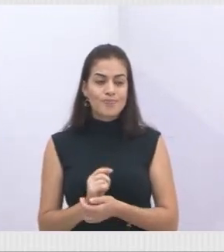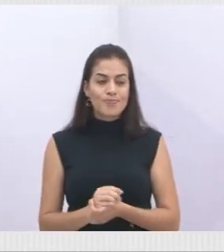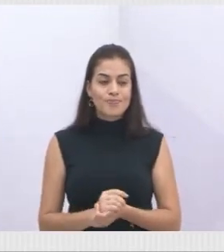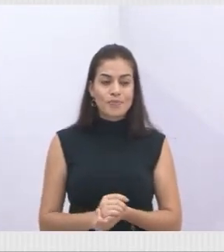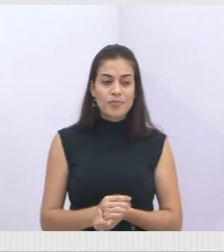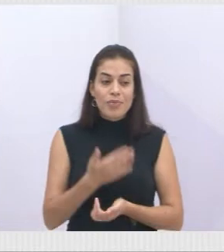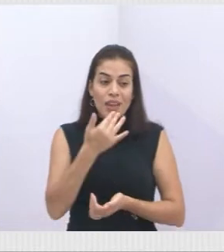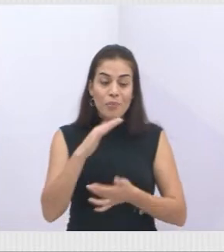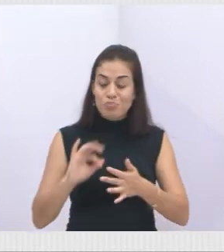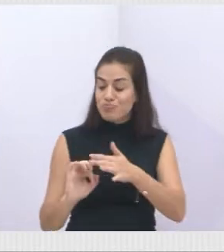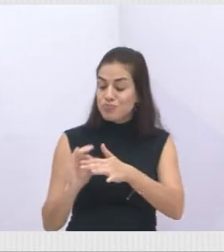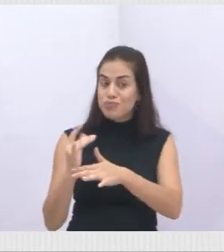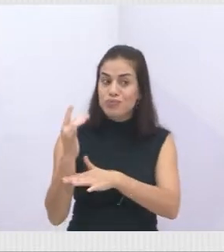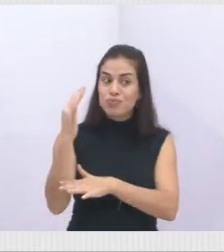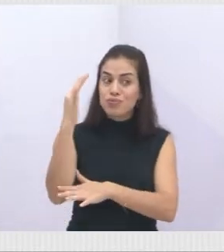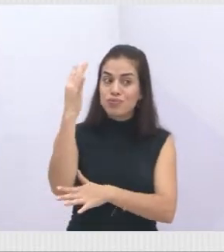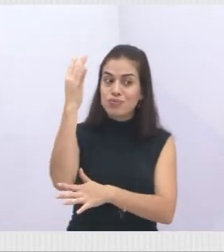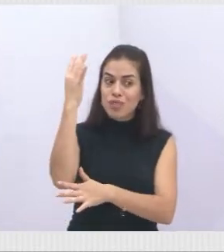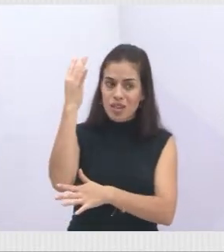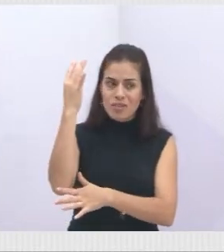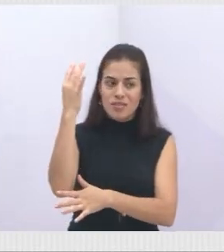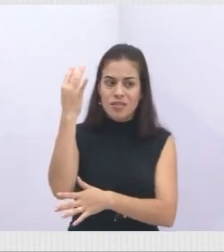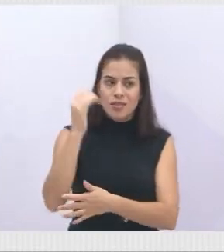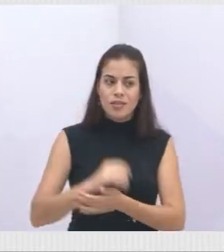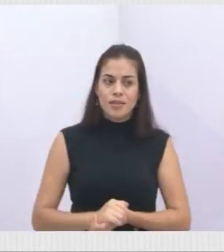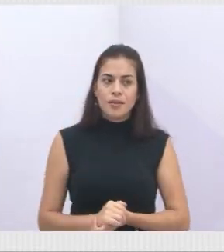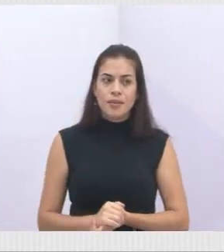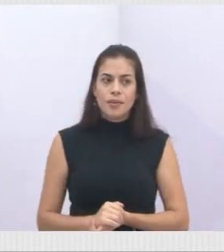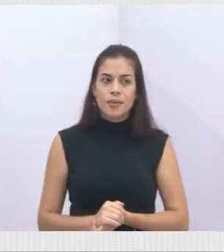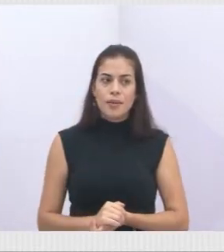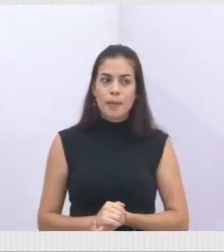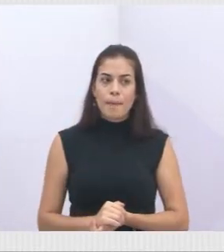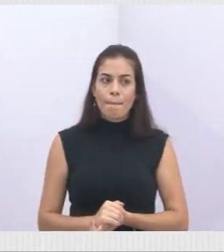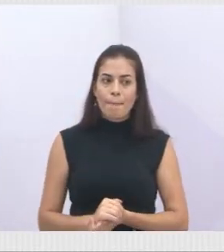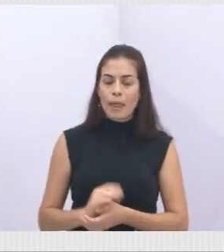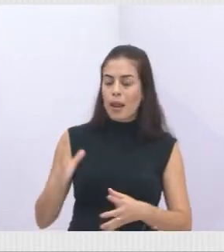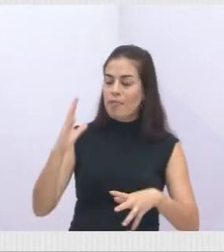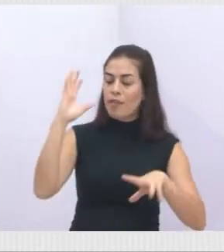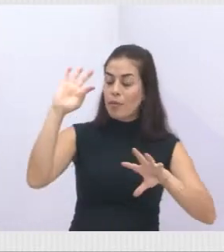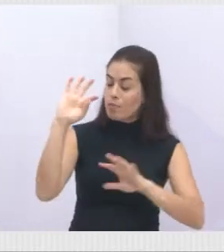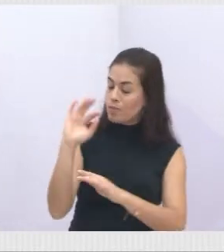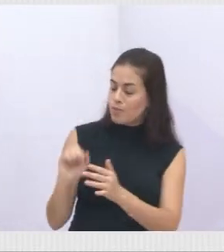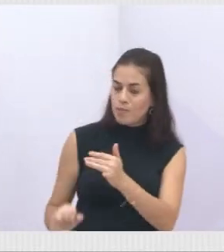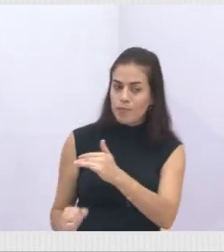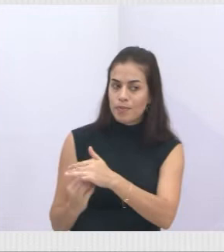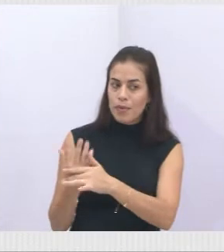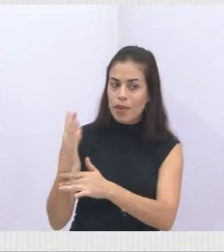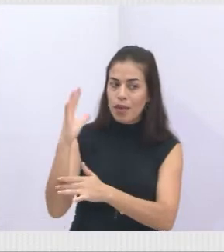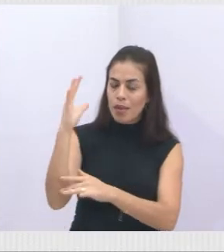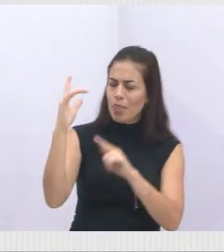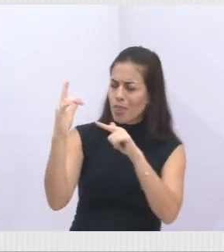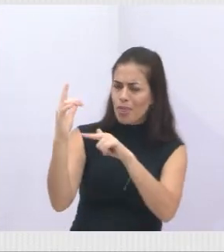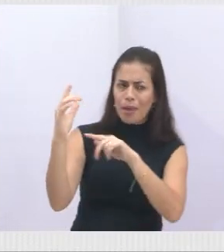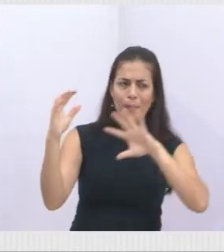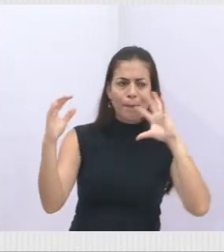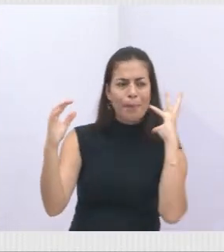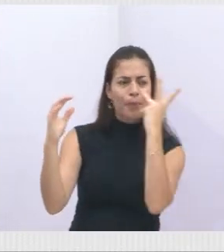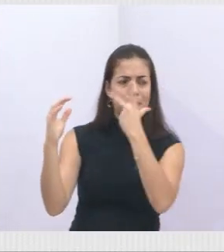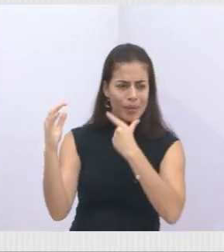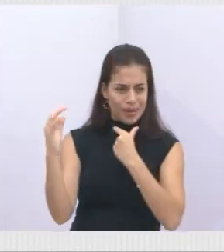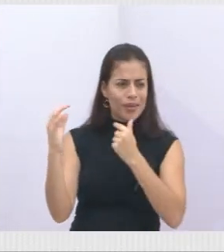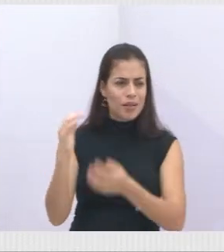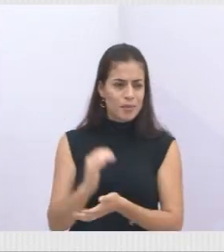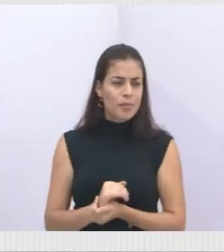Então, a nossa meta, o que é? É a gente fazer o planejamento da paisagem, como eu disse, já está